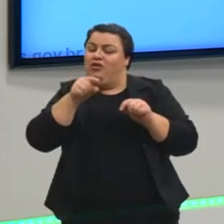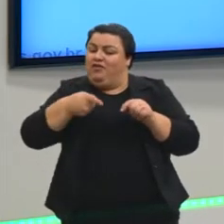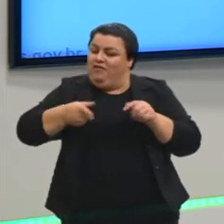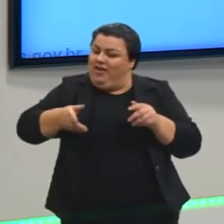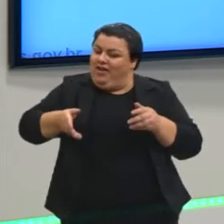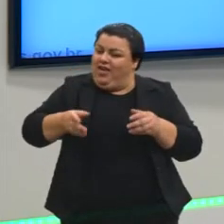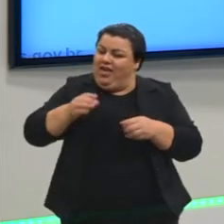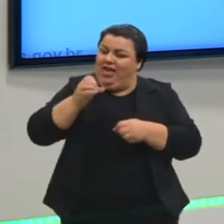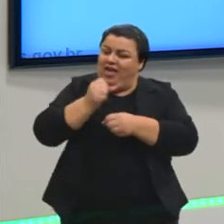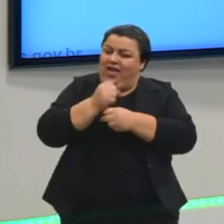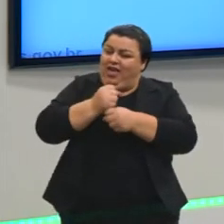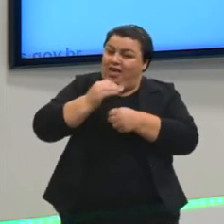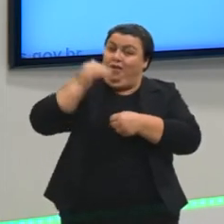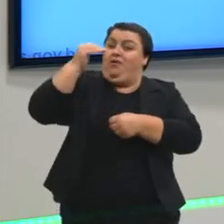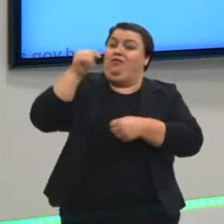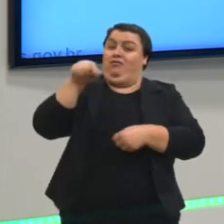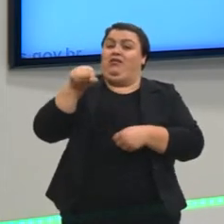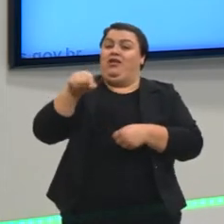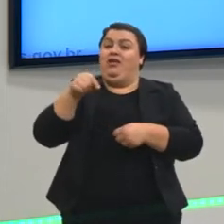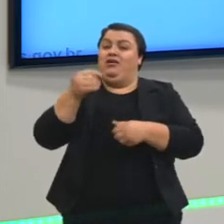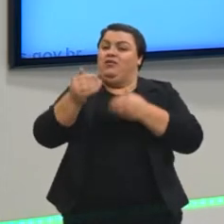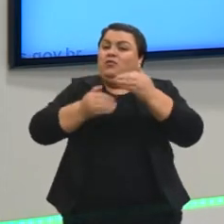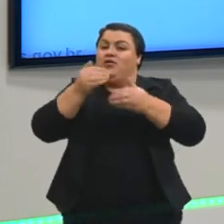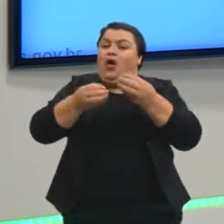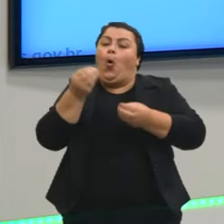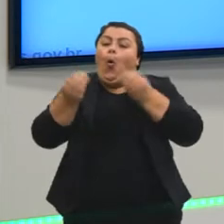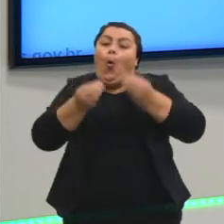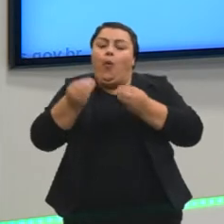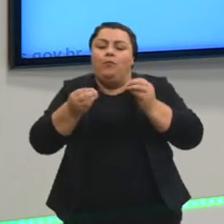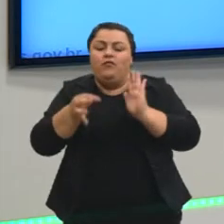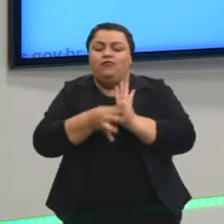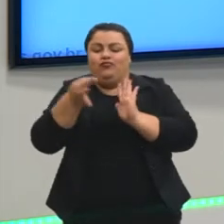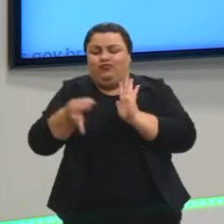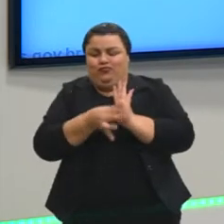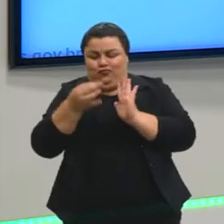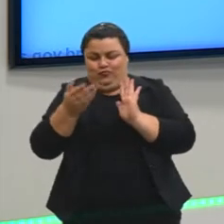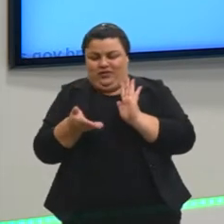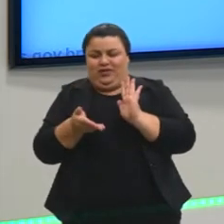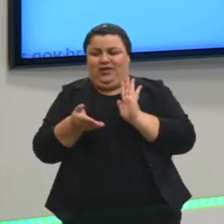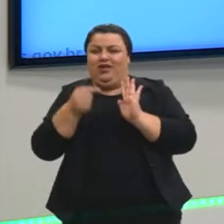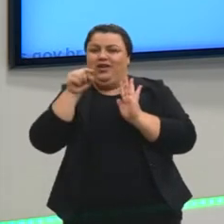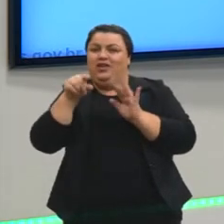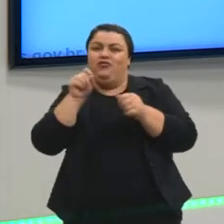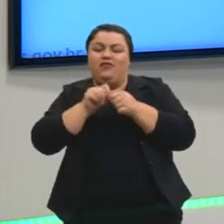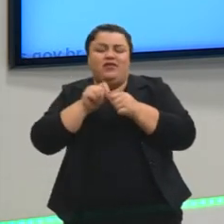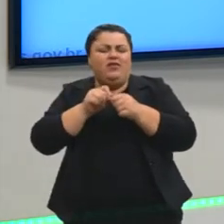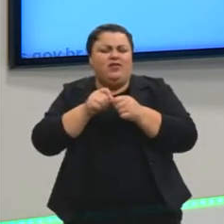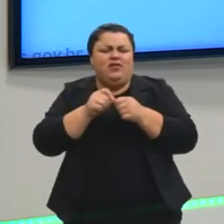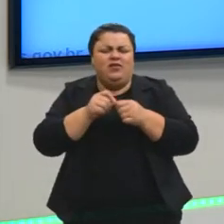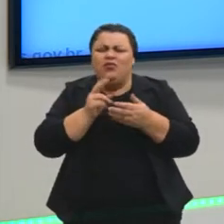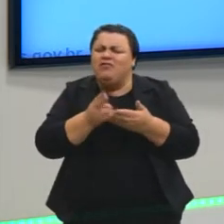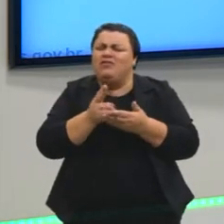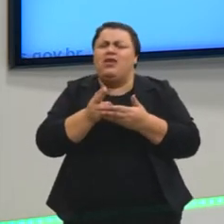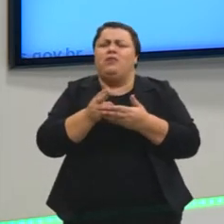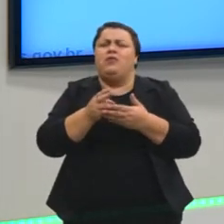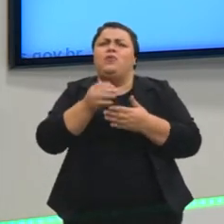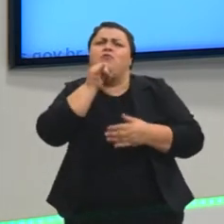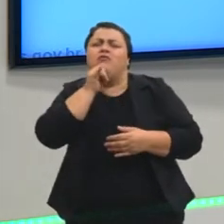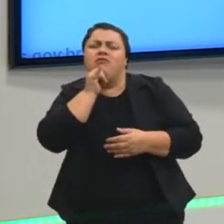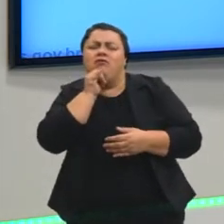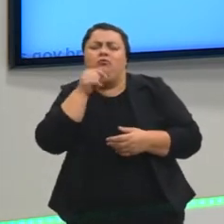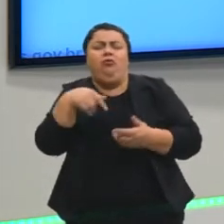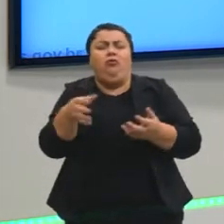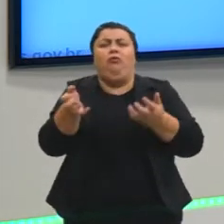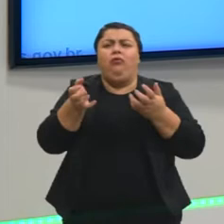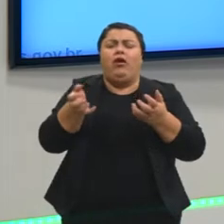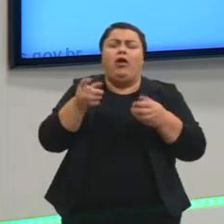É esse processo que a gente vai trabalhar aqui. Como eu vou argumentar? E aí, cara, a gente faz isso todo o tempo. Por exemplo, ah, eu